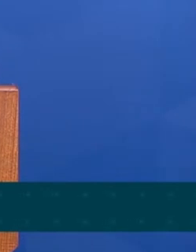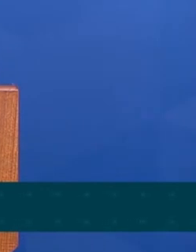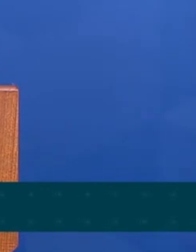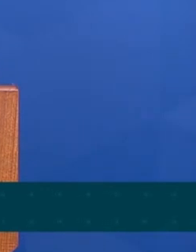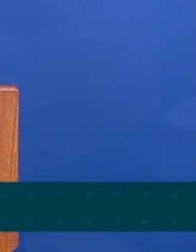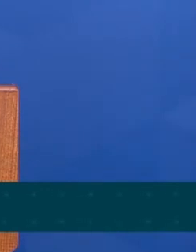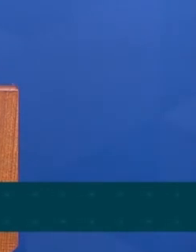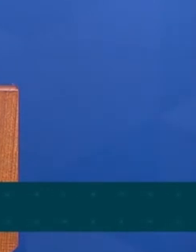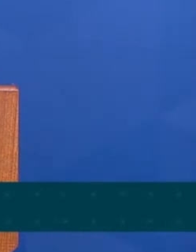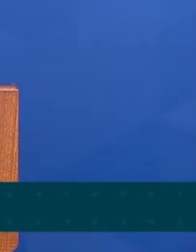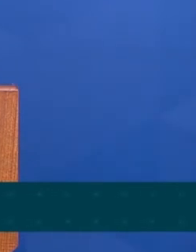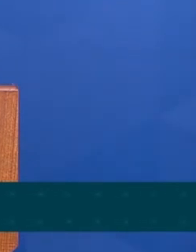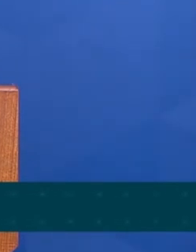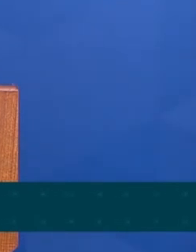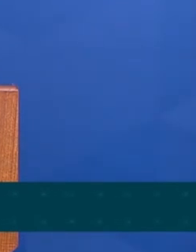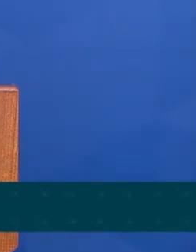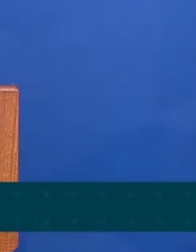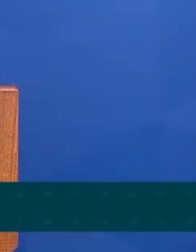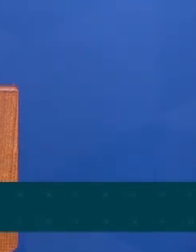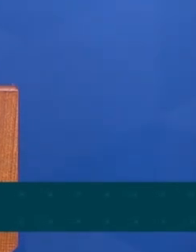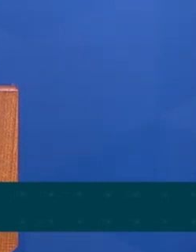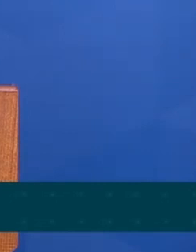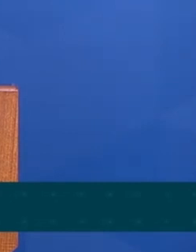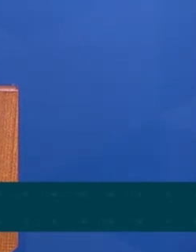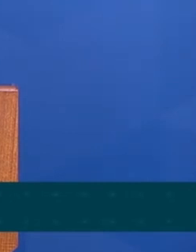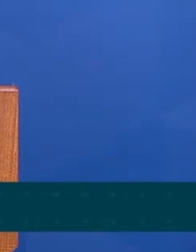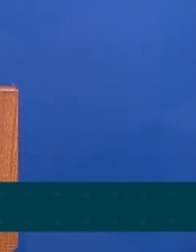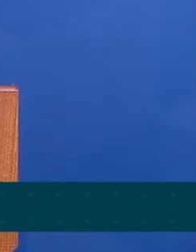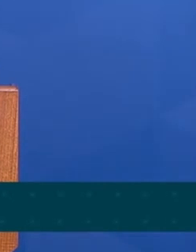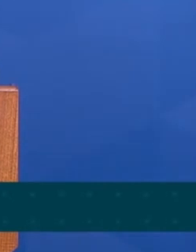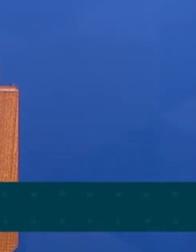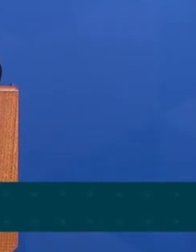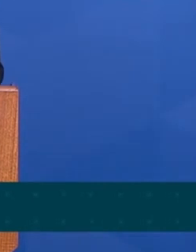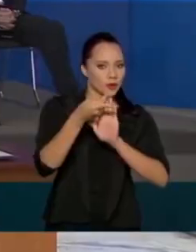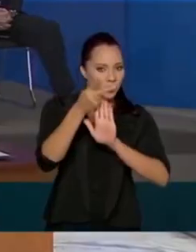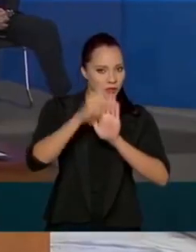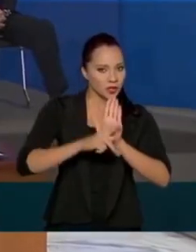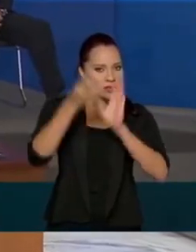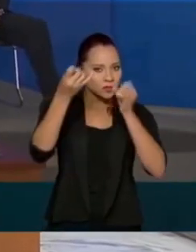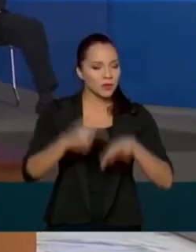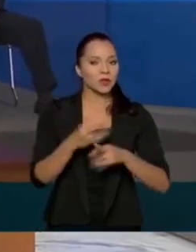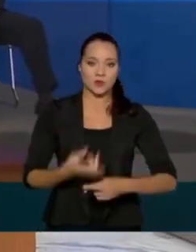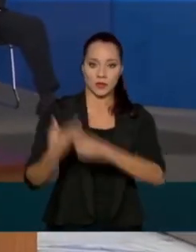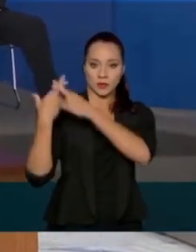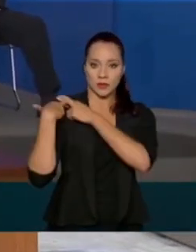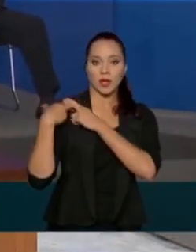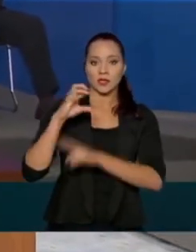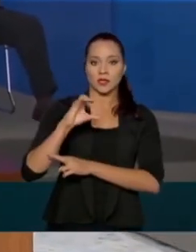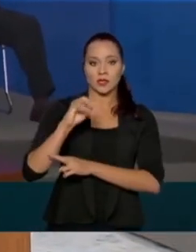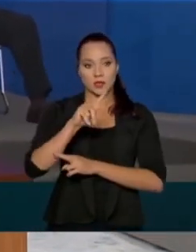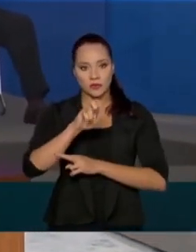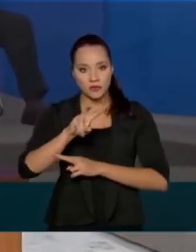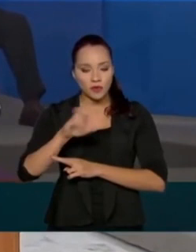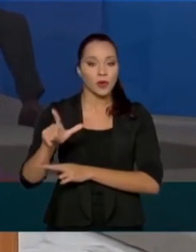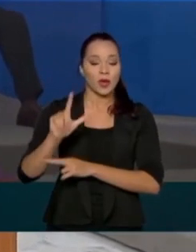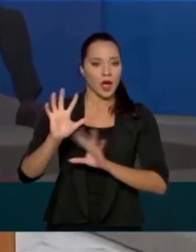parte. O governo federal tem mostrado o seu trabalho. A MP facilita a compra de